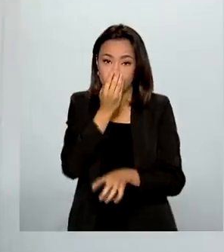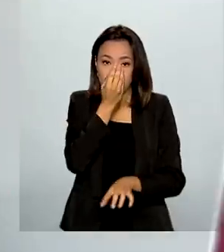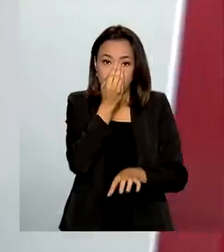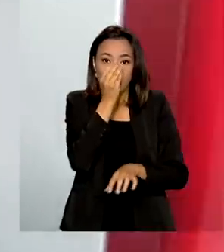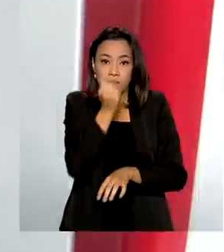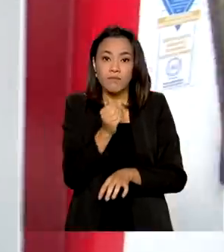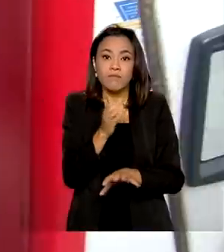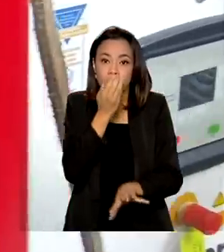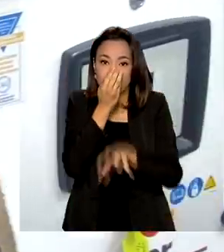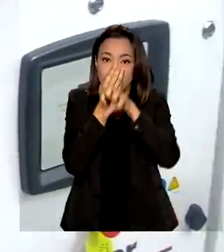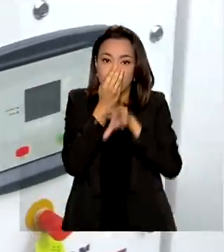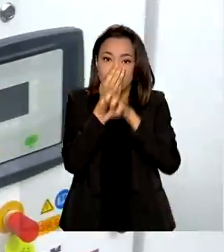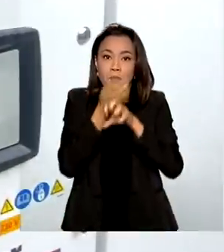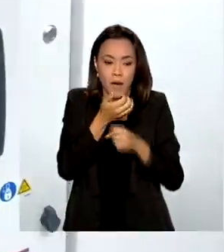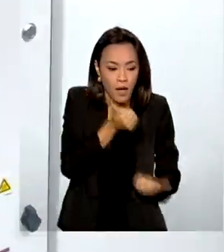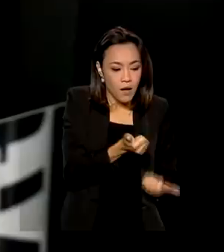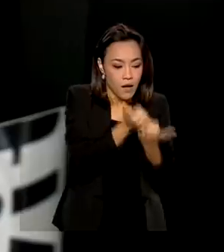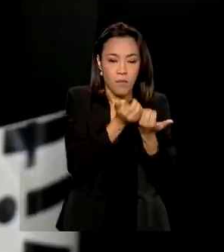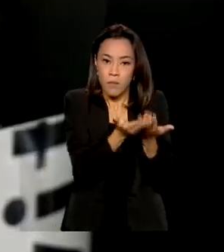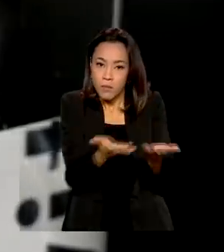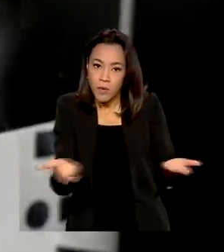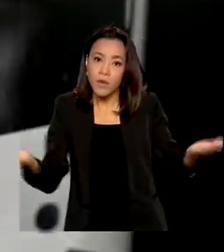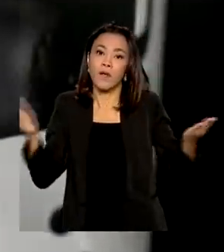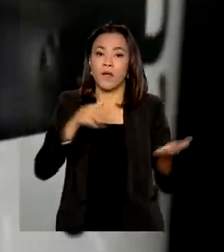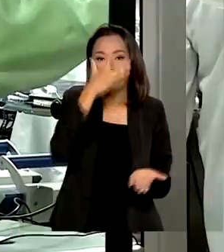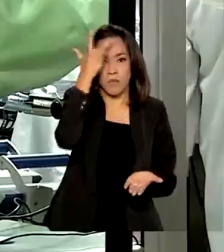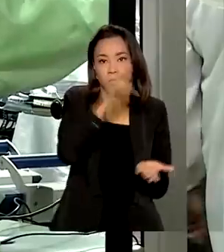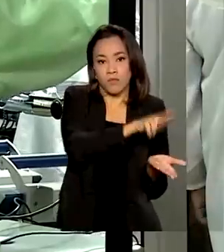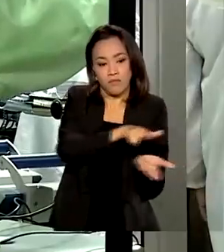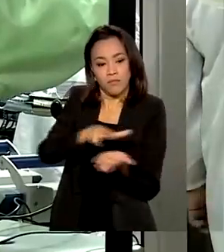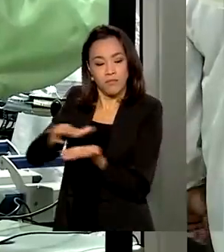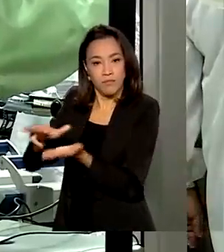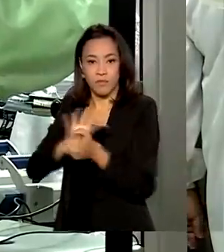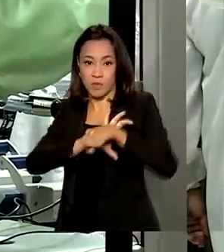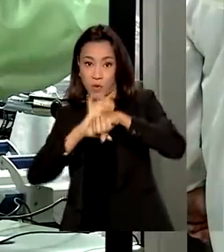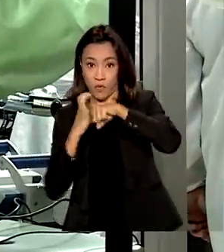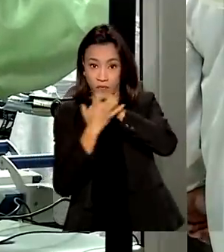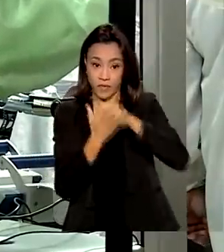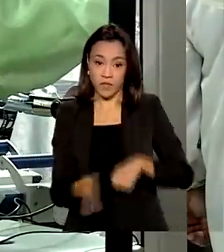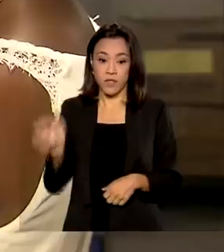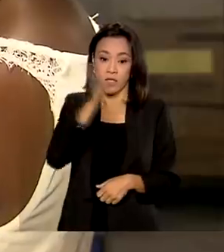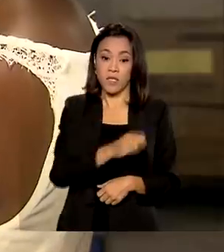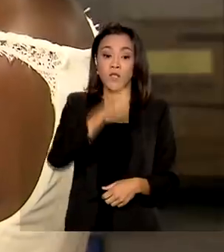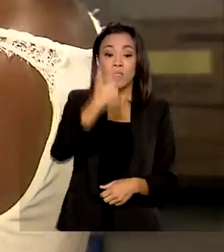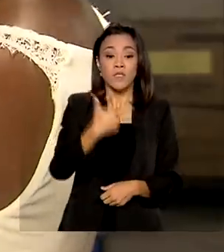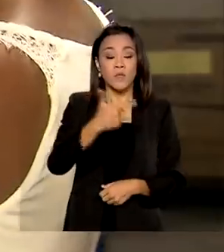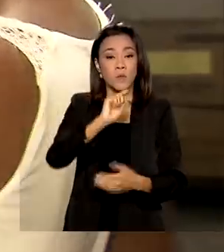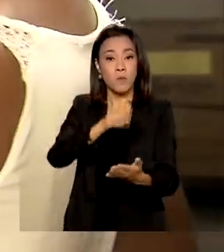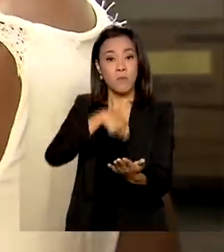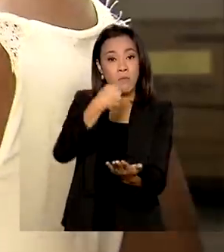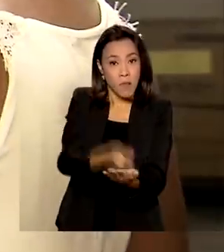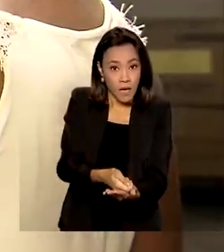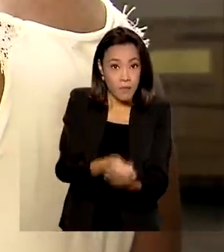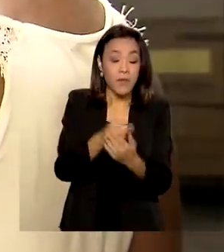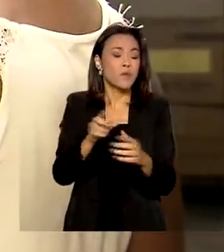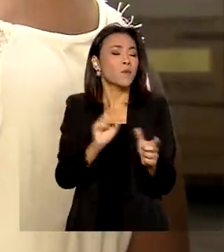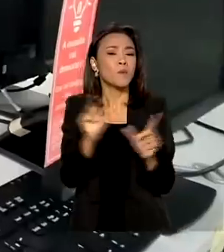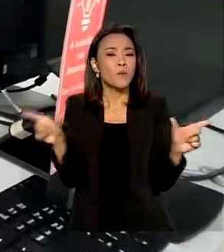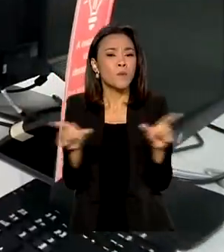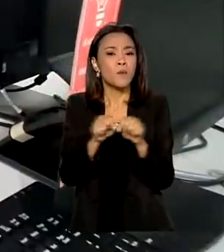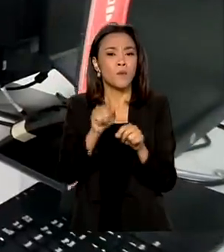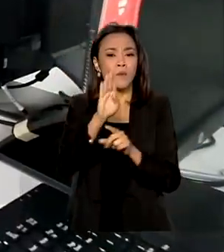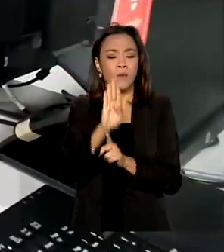para reforçar o atendimento de pacientes com Covid. Começa o pagamento da segunda rodada do benefício emergencial de